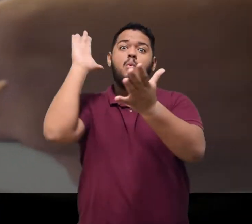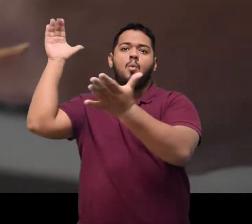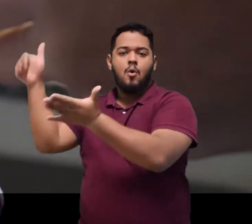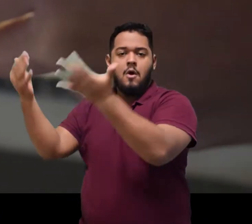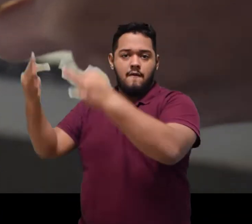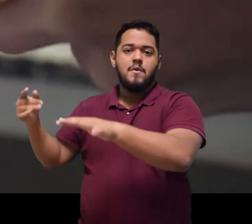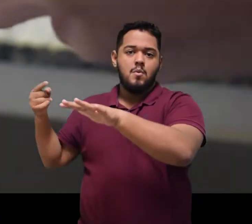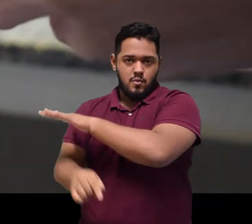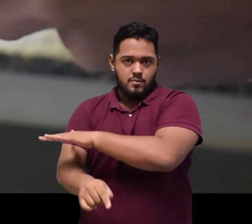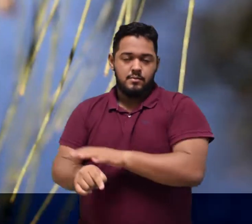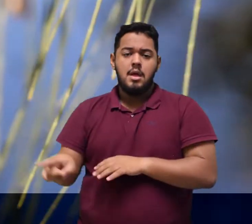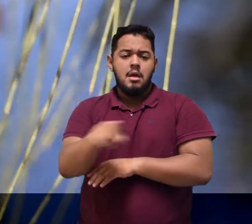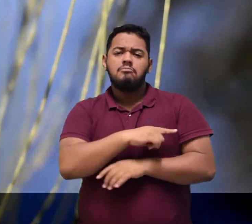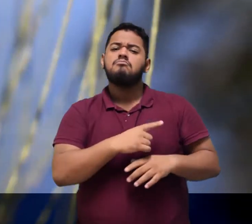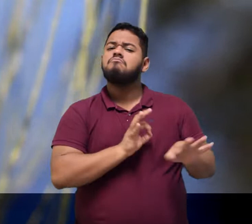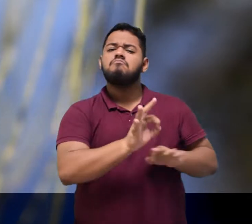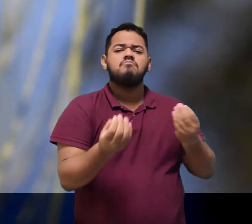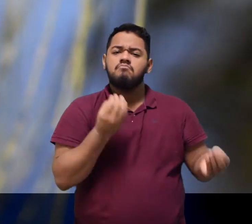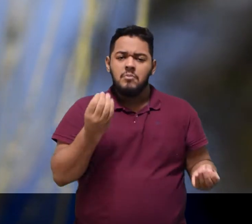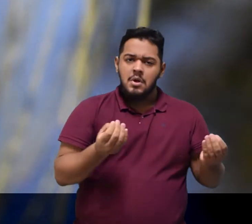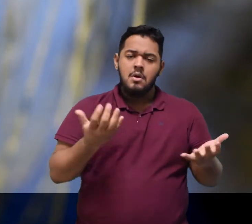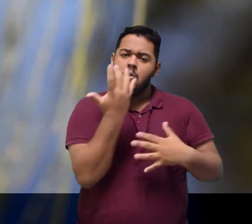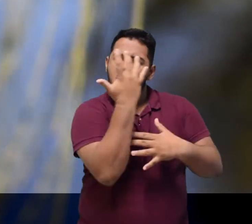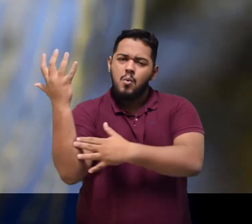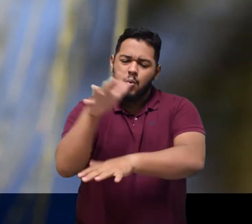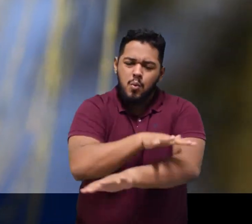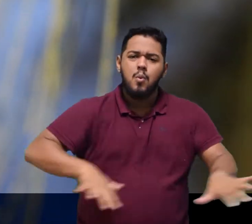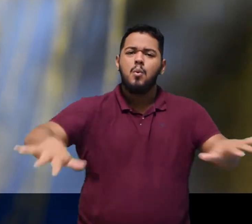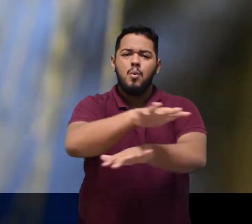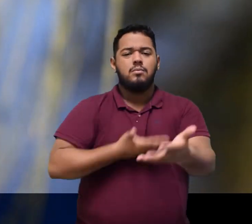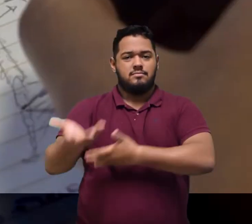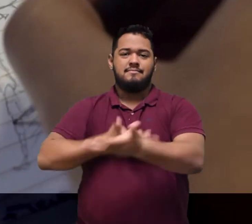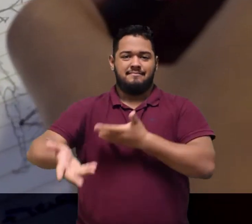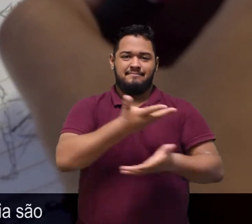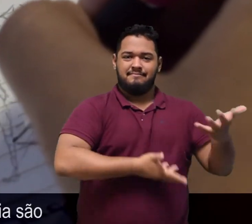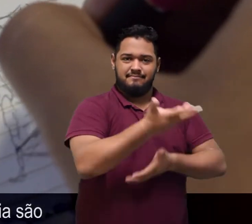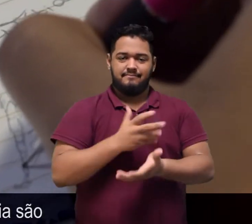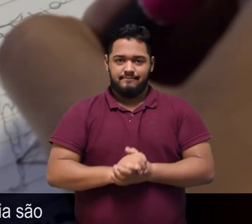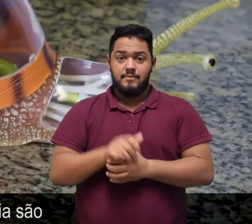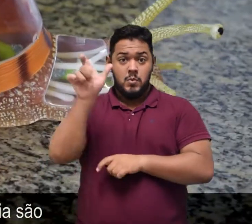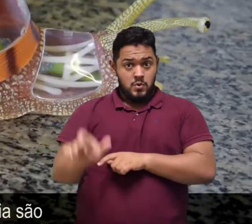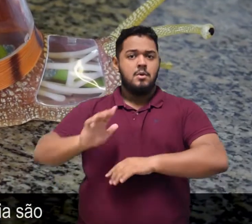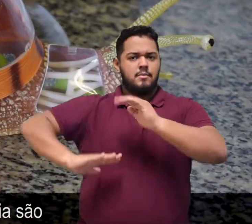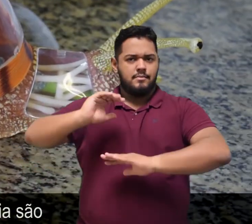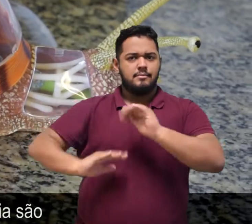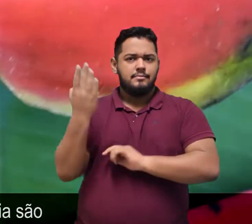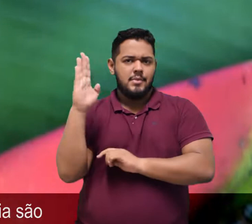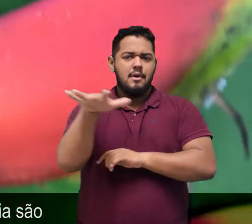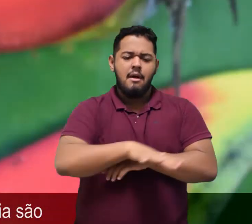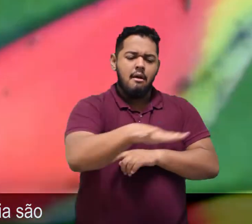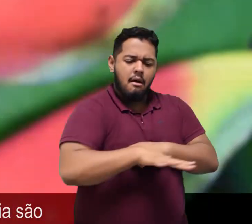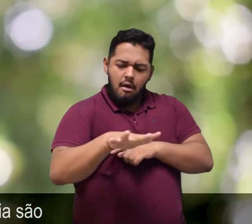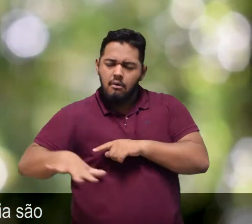complexidade. Além disso, estudam a interação de cada um deles com o meio ambiente. Anatomia, fisiologia,